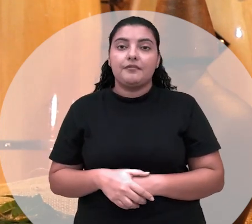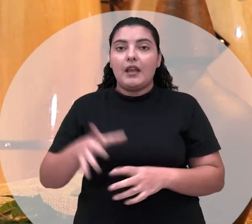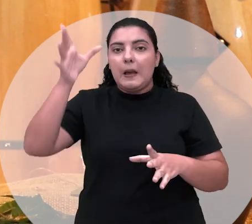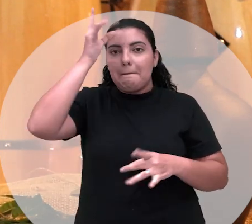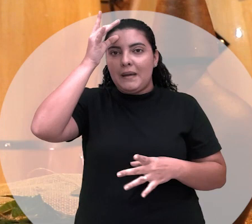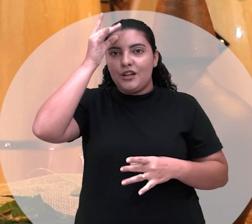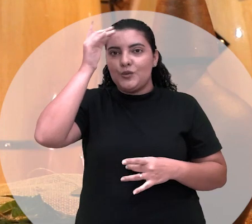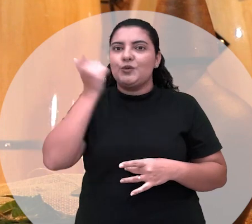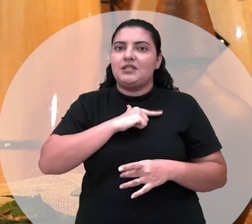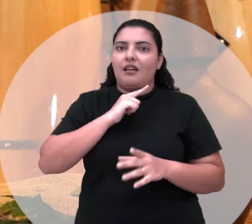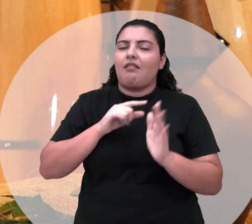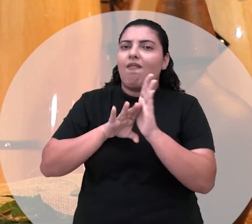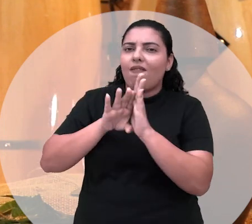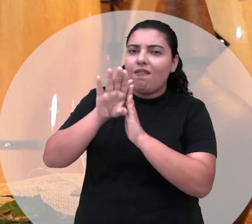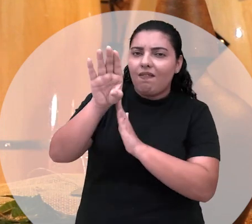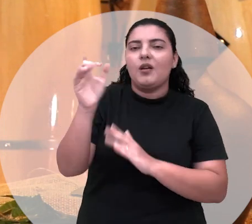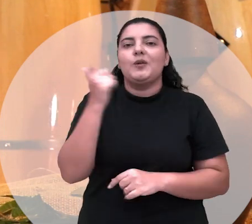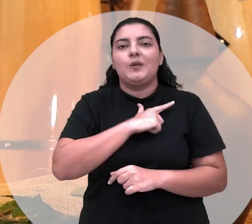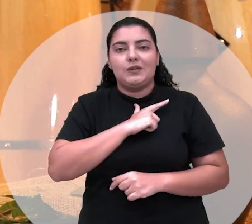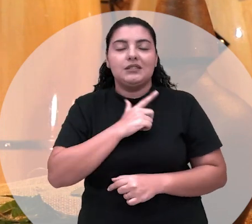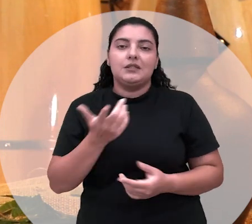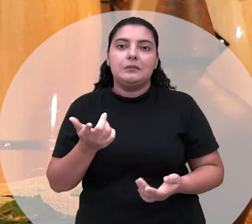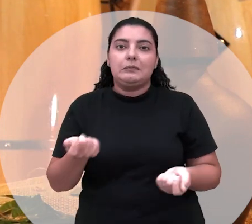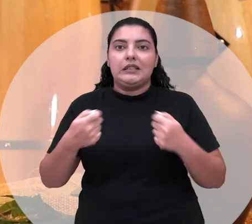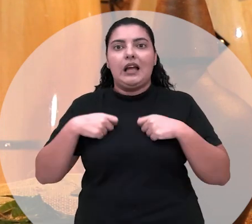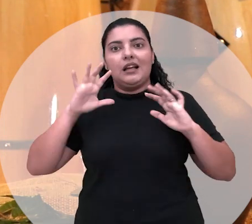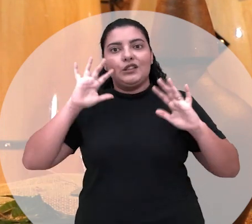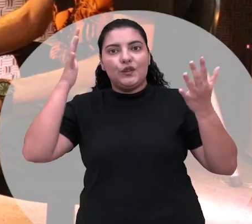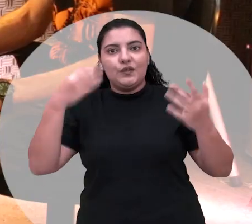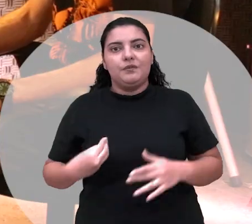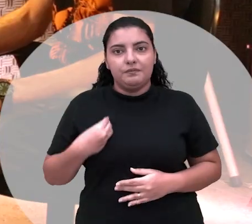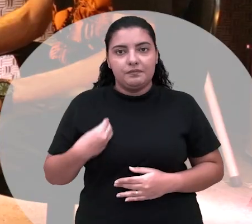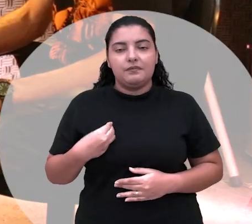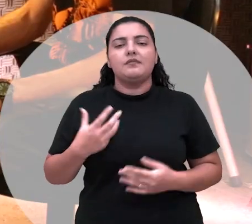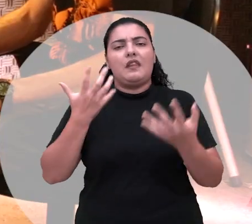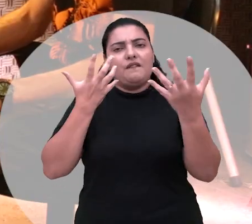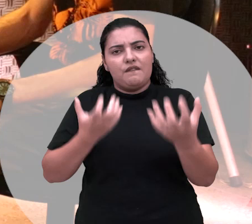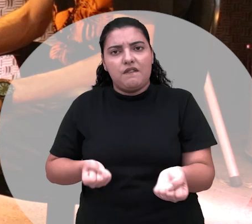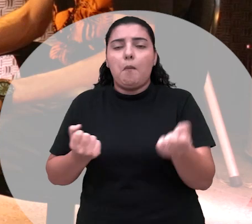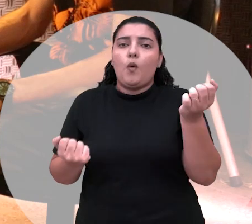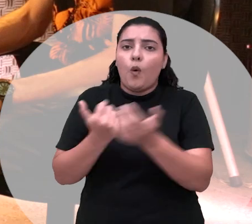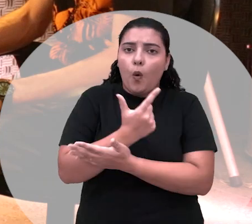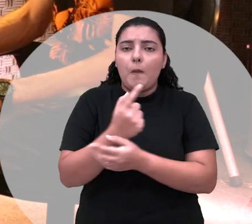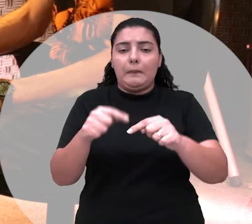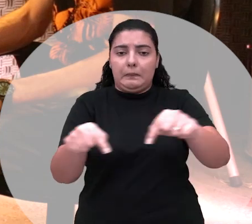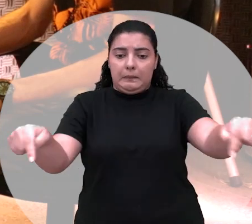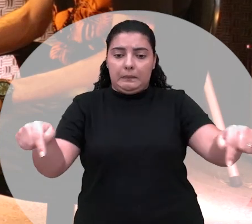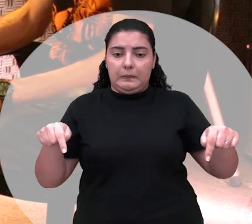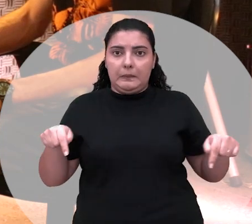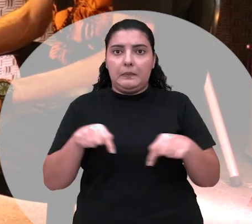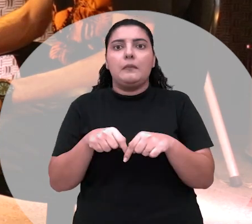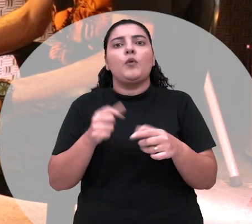prosperam foram os que foram que resolveram e eu falei, vamos, mãe, vamos comprar um terreno, se reunir os médios.